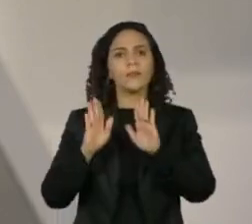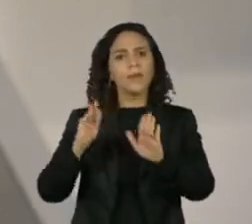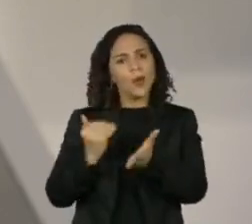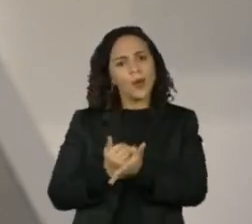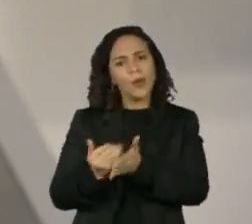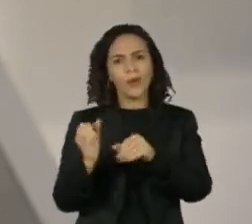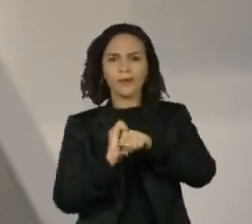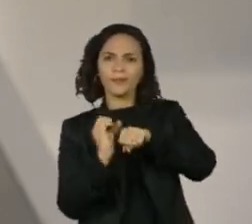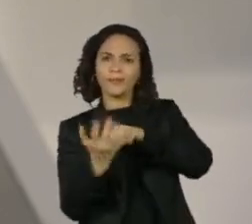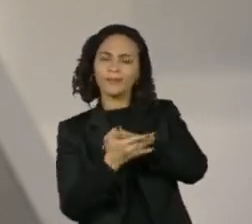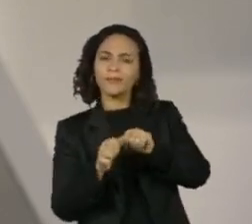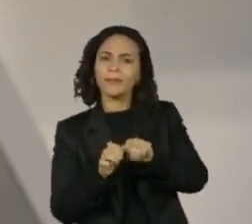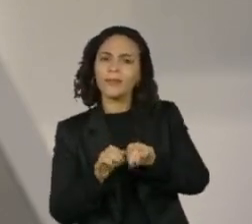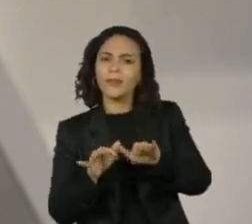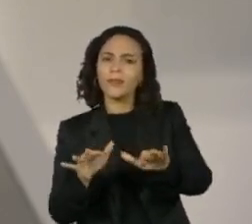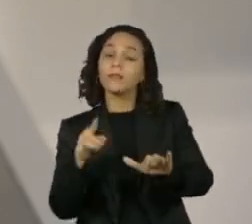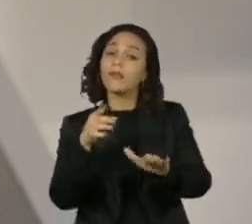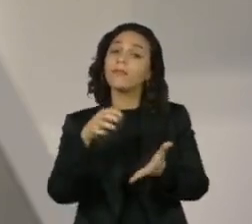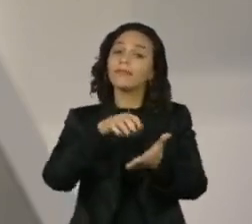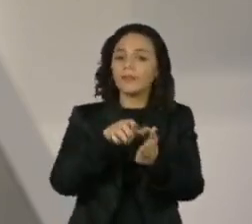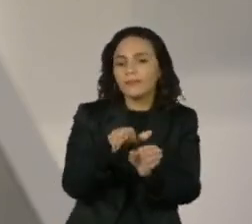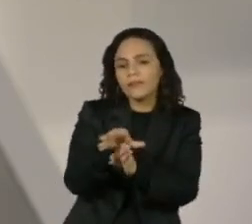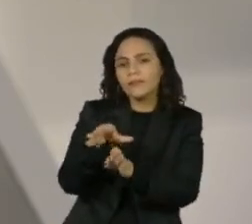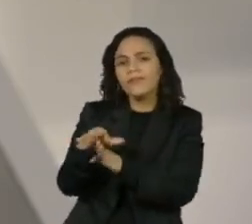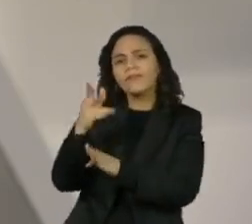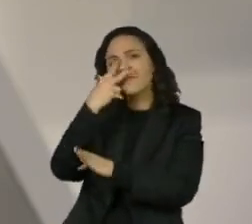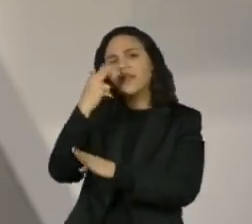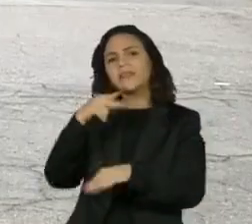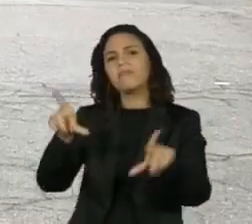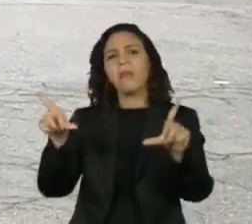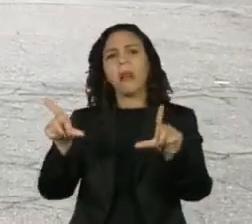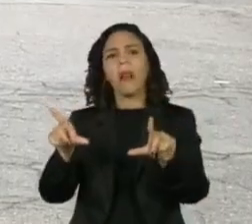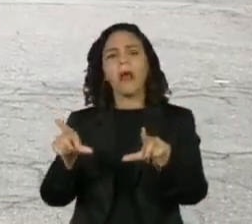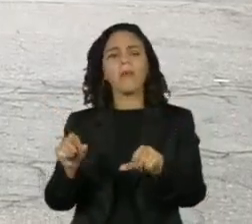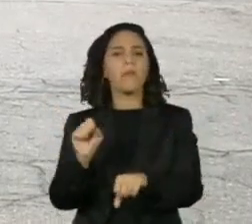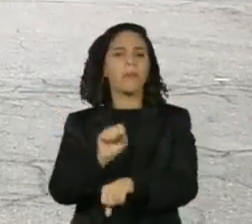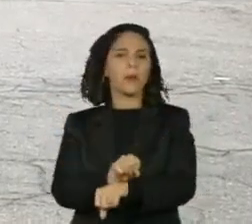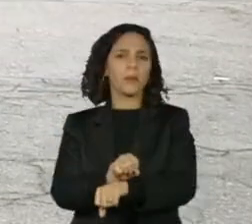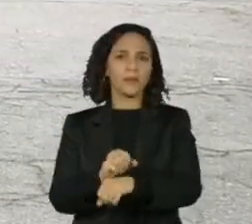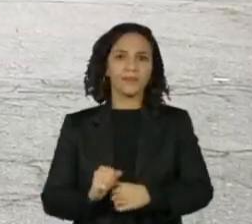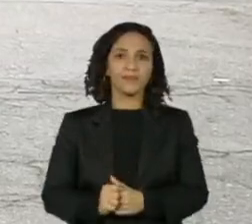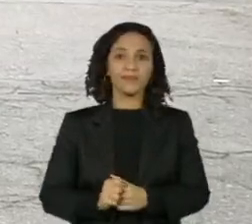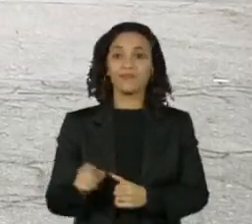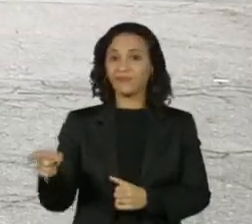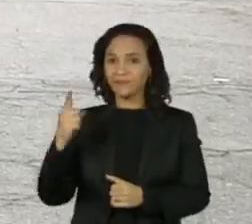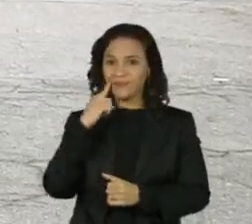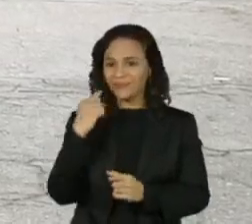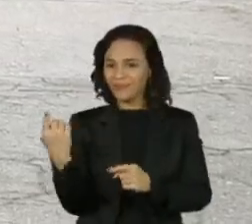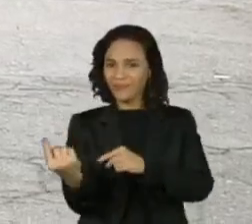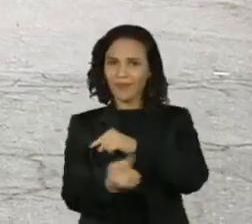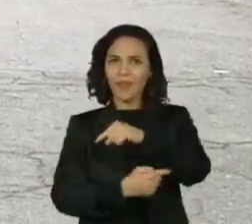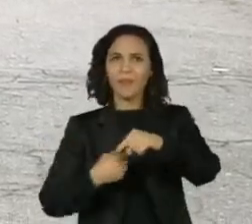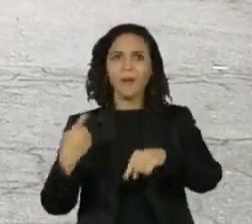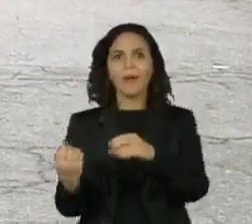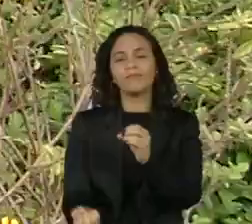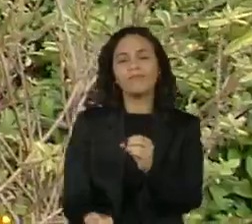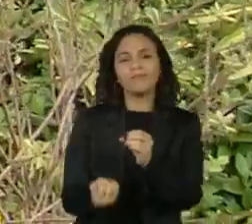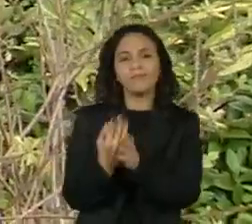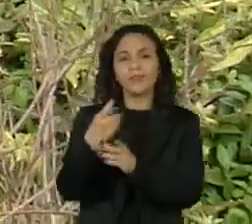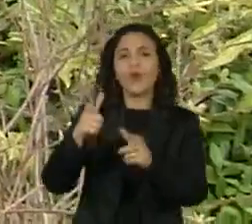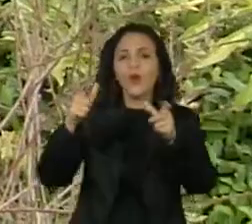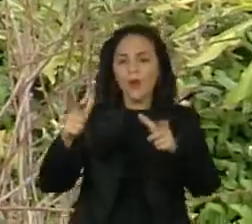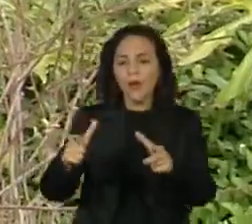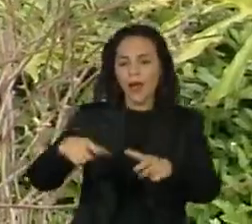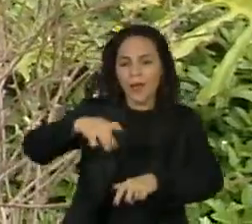começo da pandemia, o trabalho dos conselheiros está paralisado. Nesta rotatória foi criado um jardim de chuva,